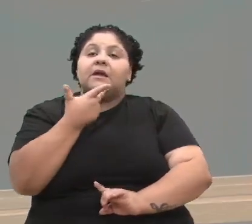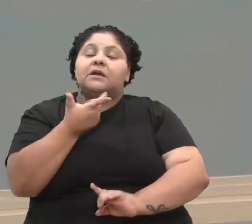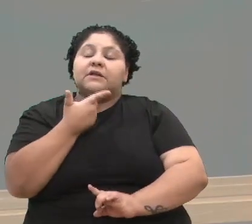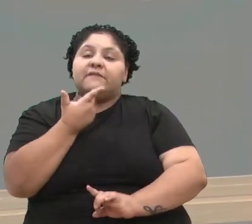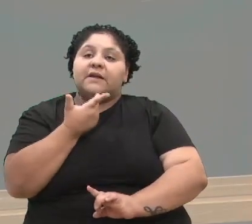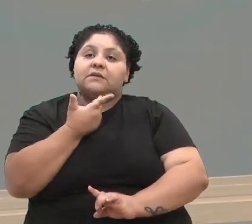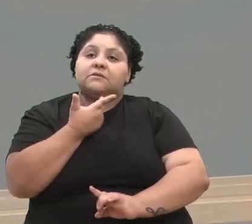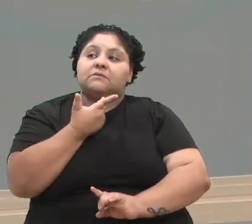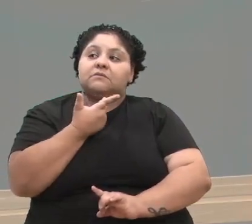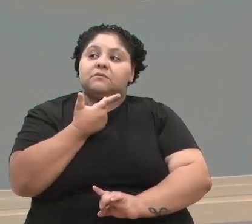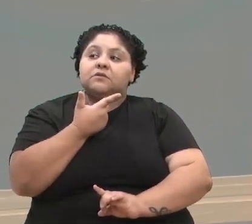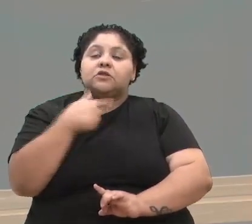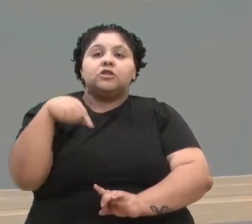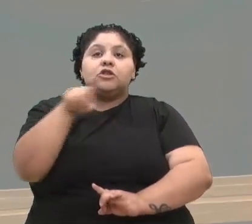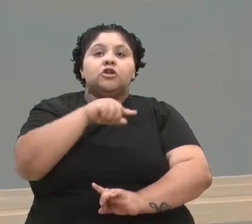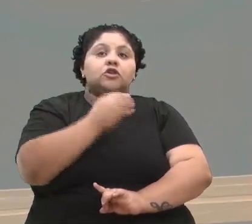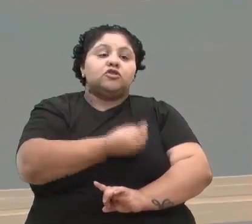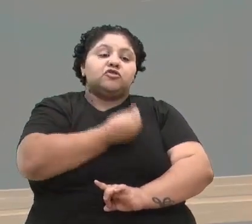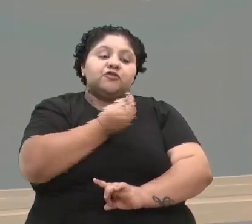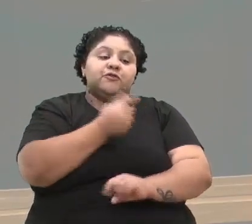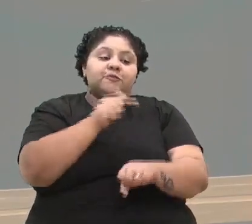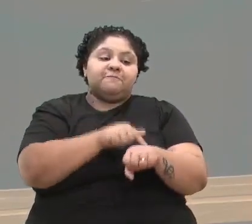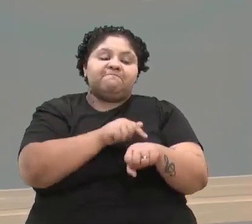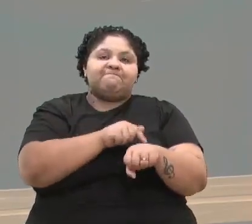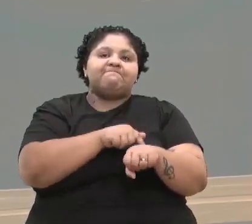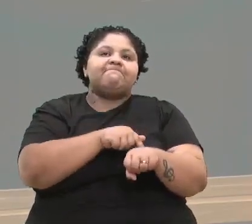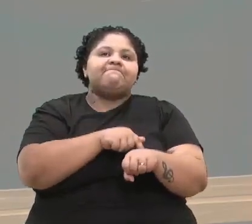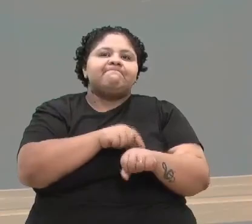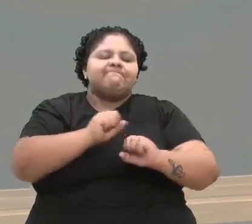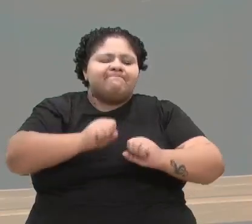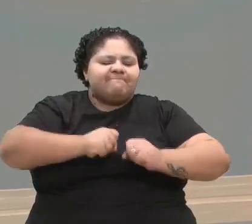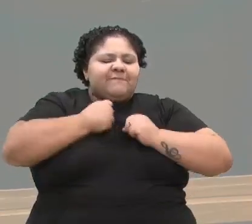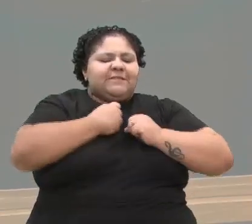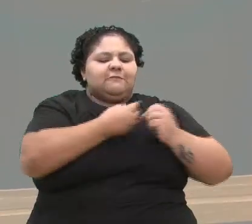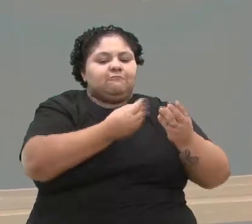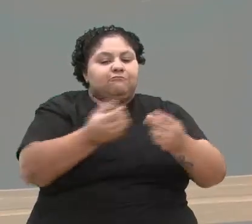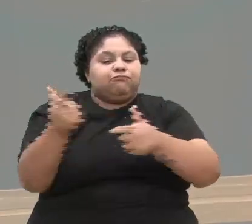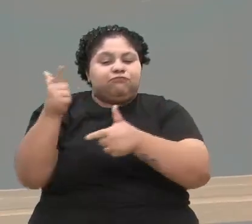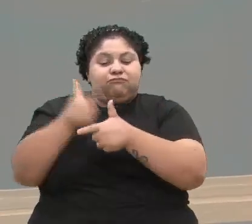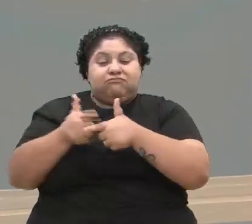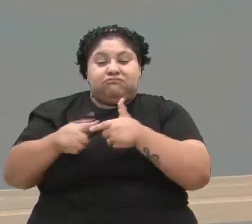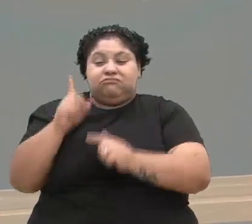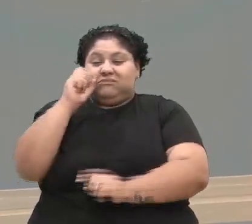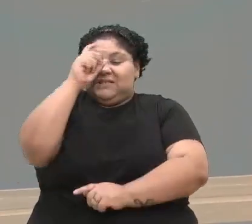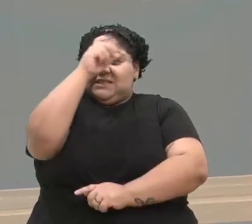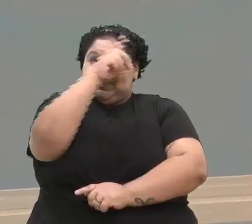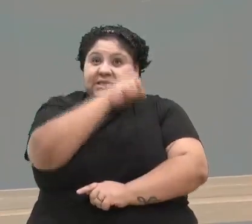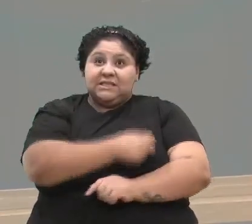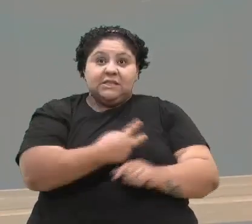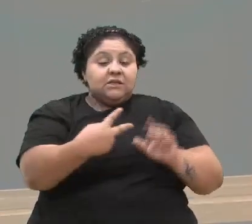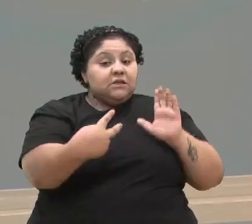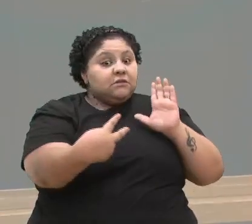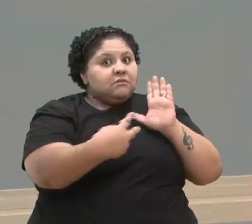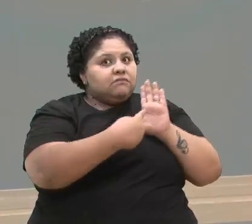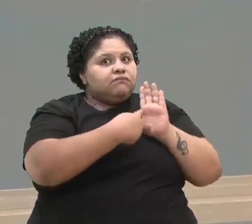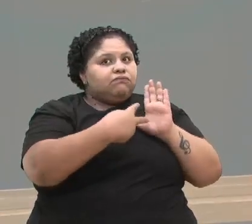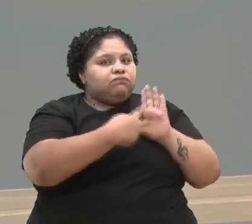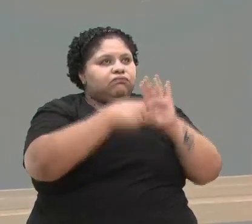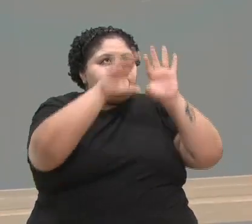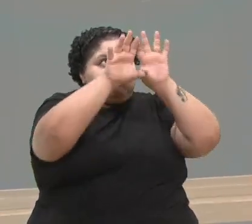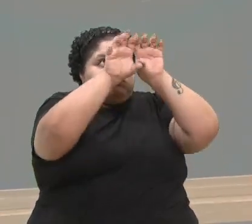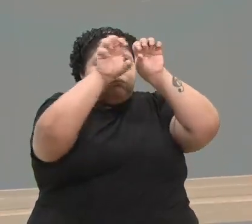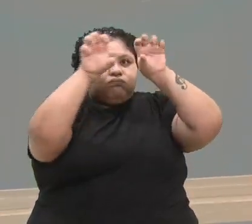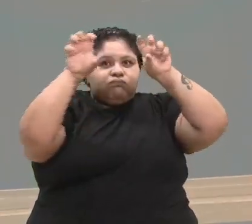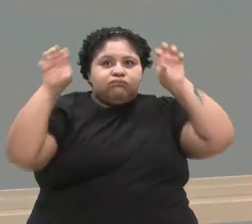nós vivemos em um momento em que enfrentamos muitos problemas, dificuldades e alerta climáticos que nos chamam